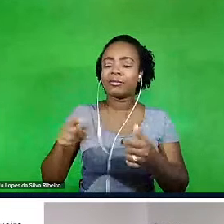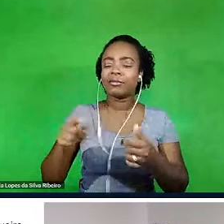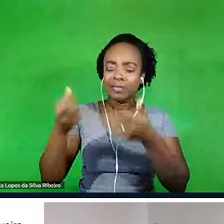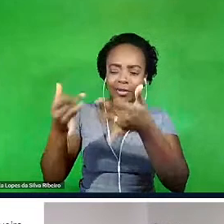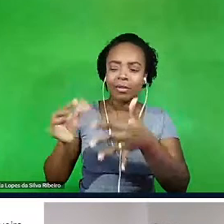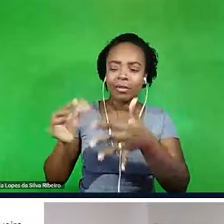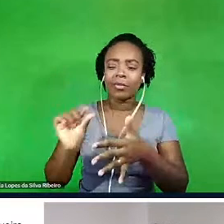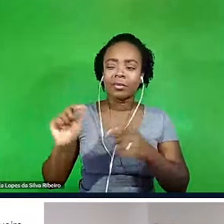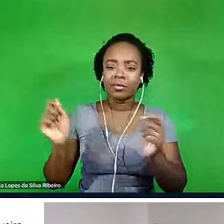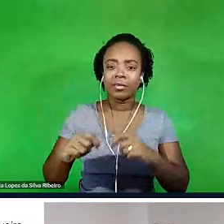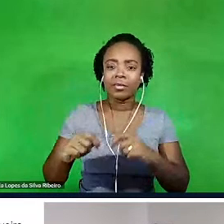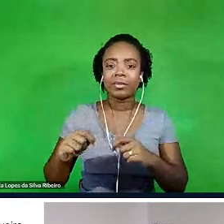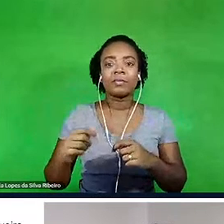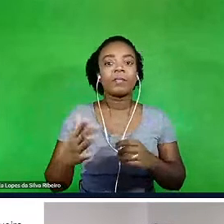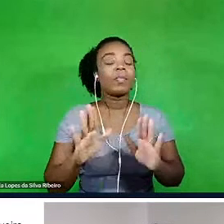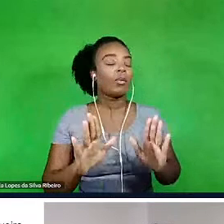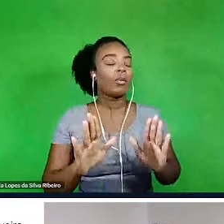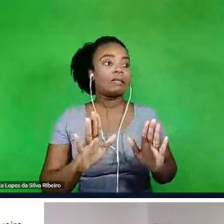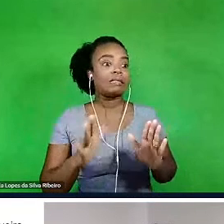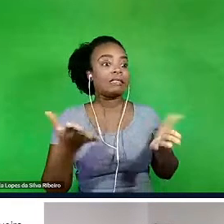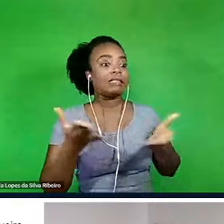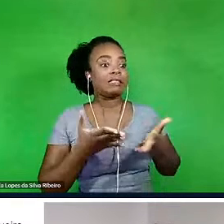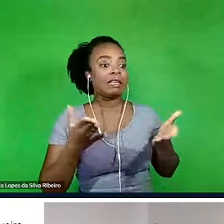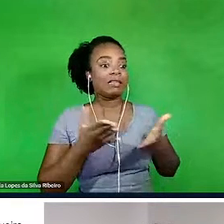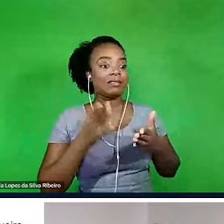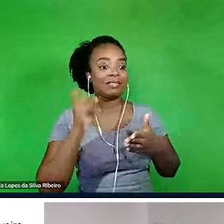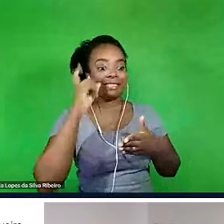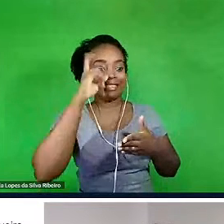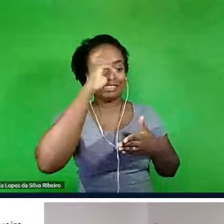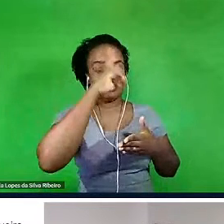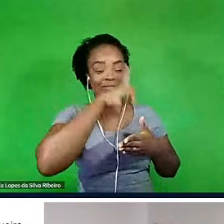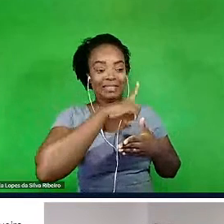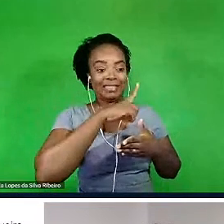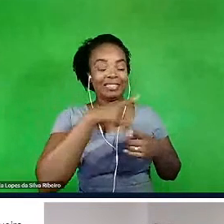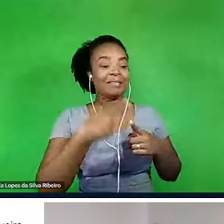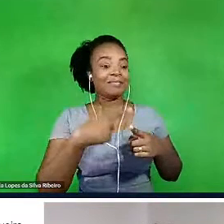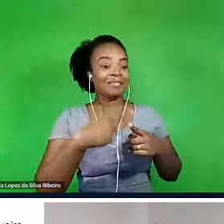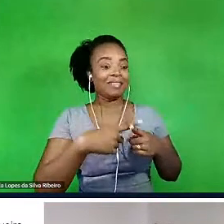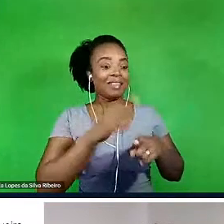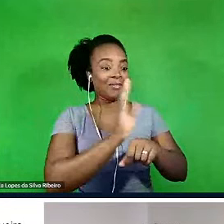Vixe, você pôs eu numa sérgio, eu vi o filme faz muito tempo,